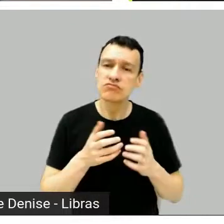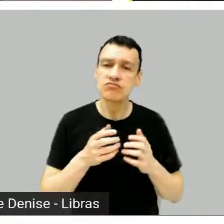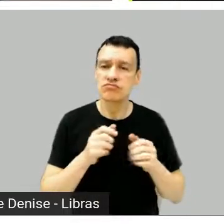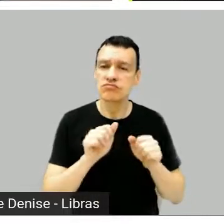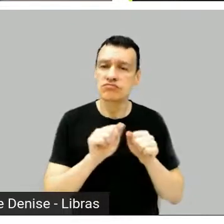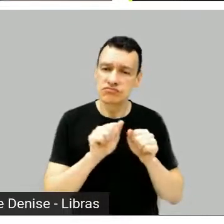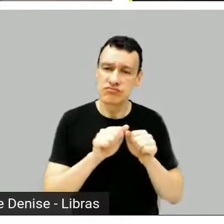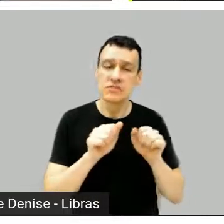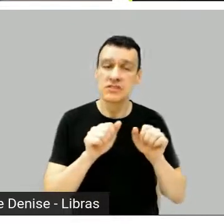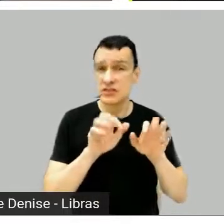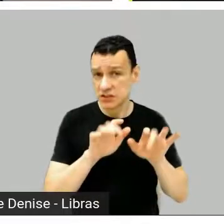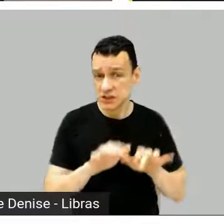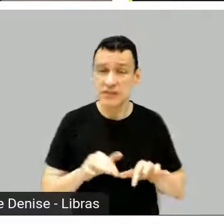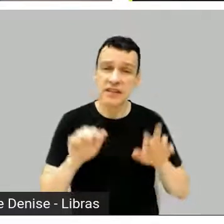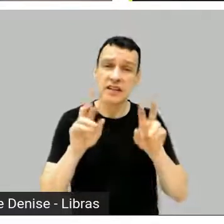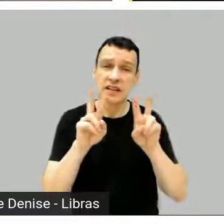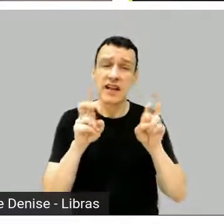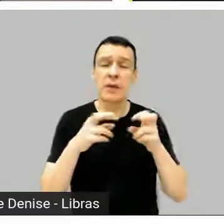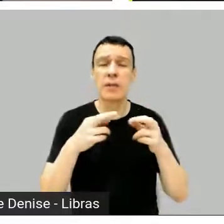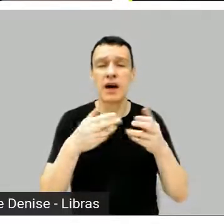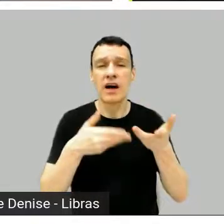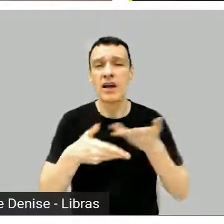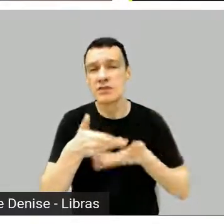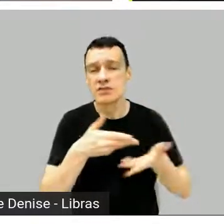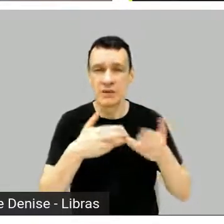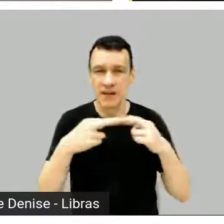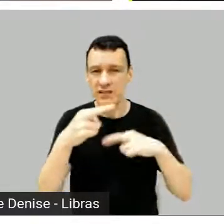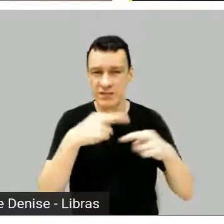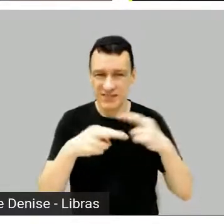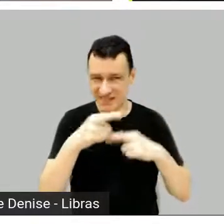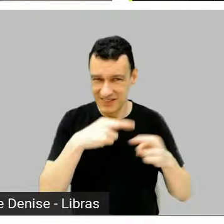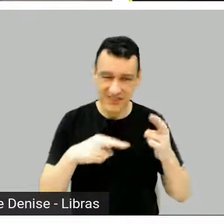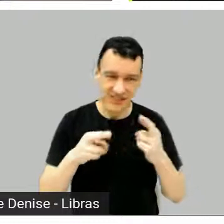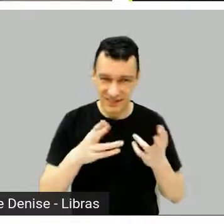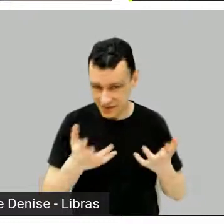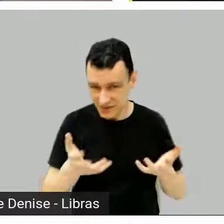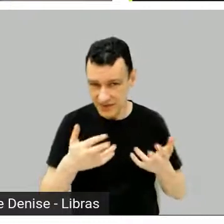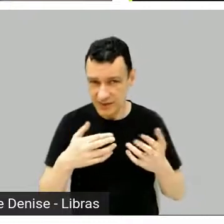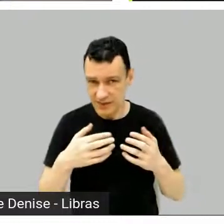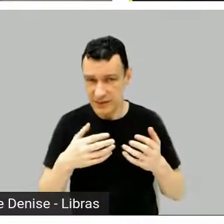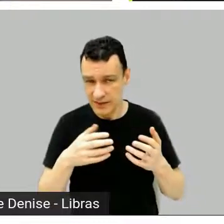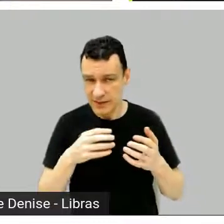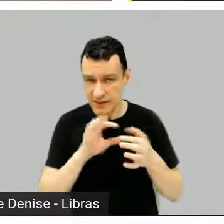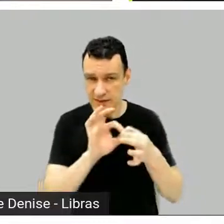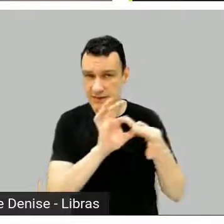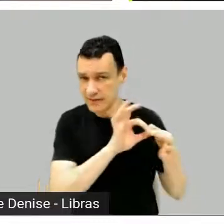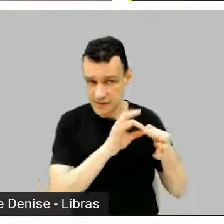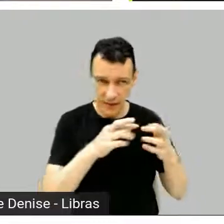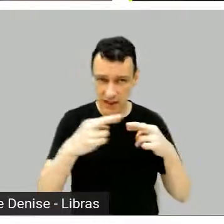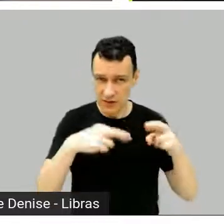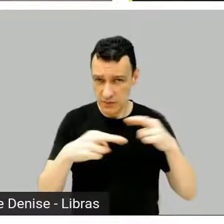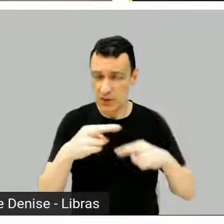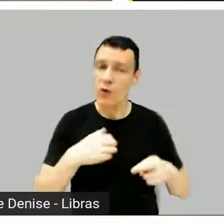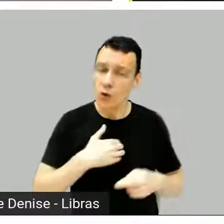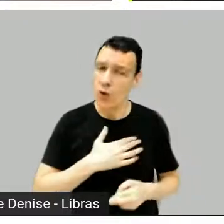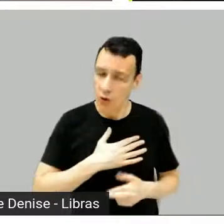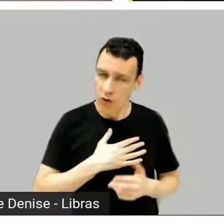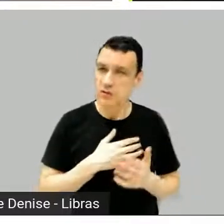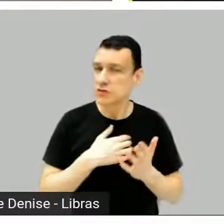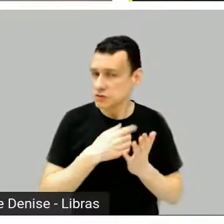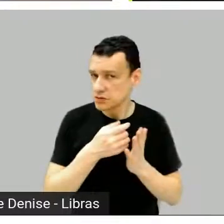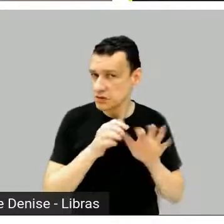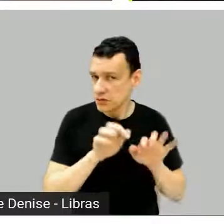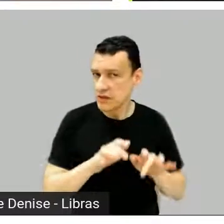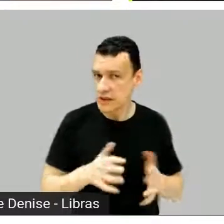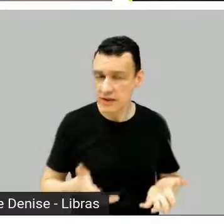sobre relacionamentos, por exemplo. É uma coisa que eu gosto de escrever e que... Tem uma coisa engraçada na carreira de roteirista que é o seguinte. A gente, quando a